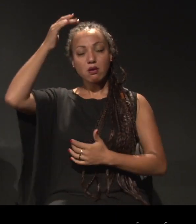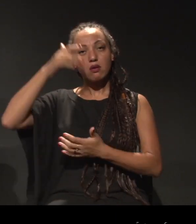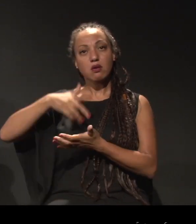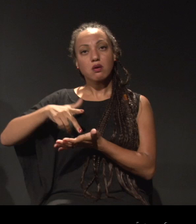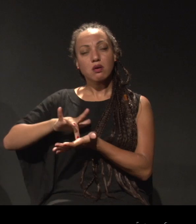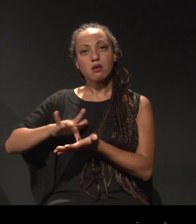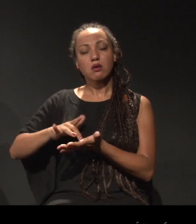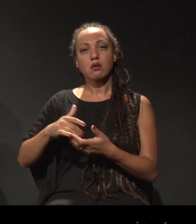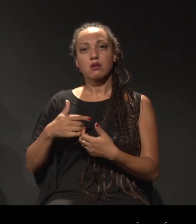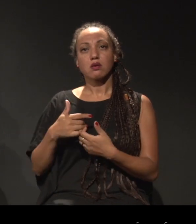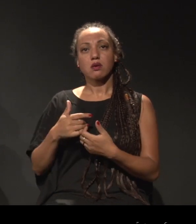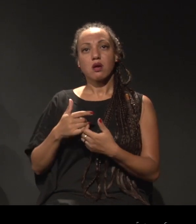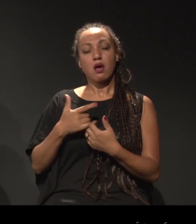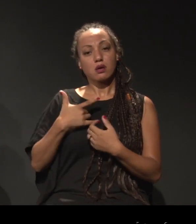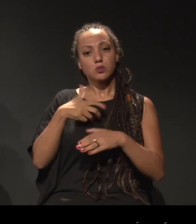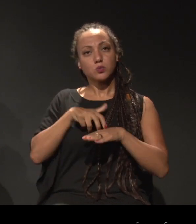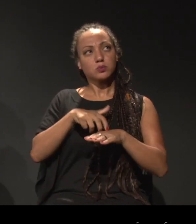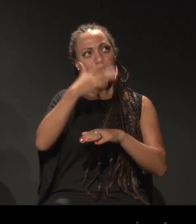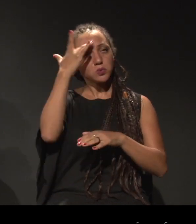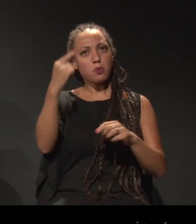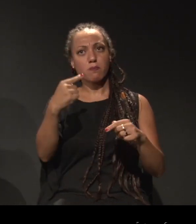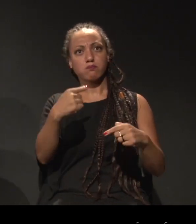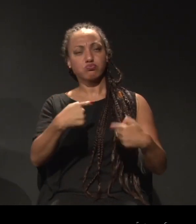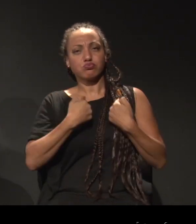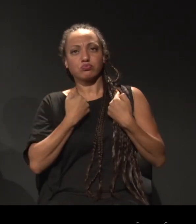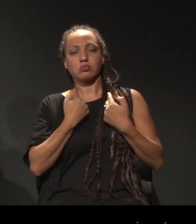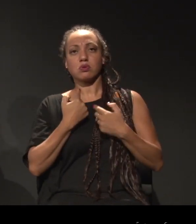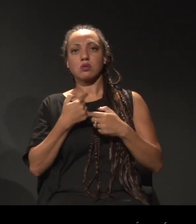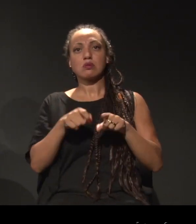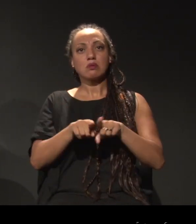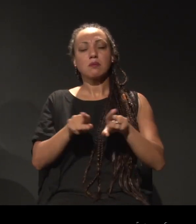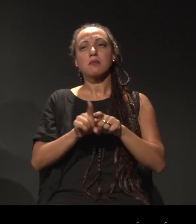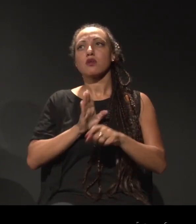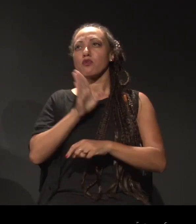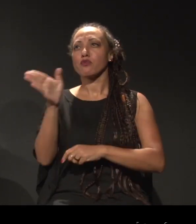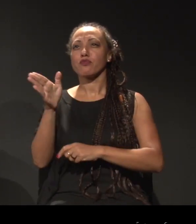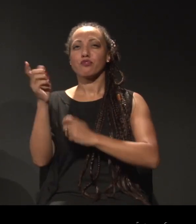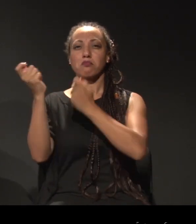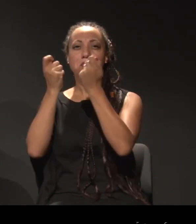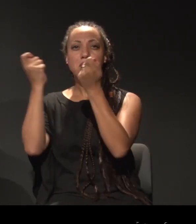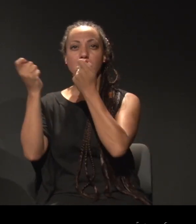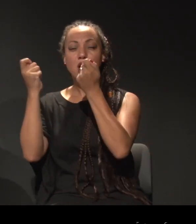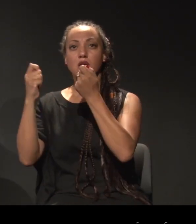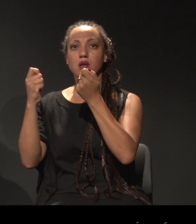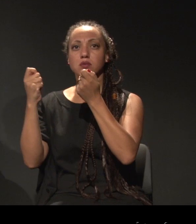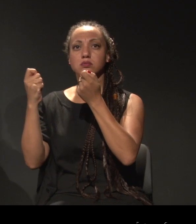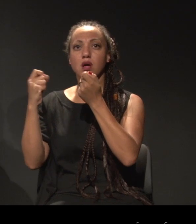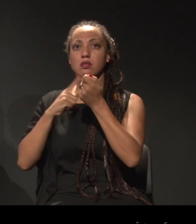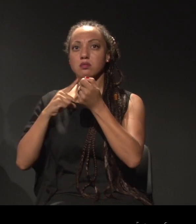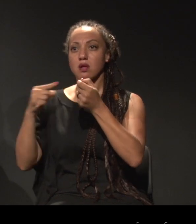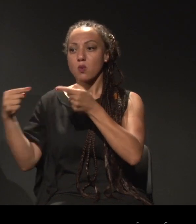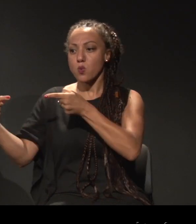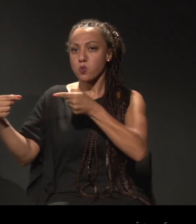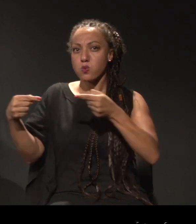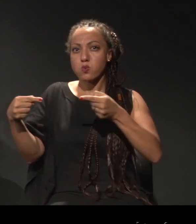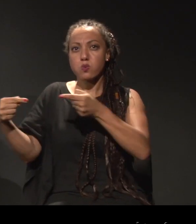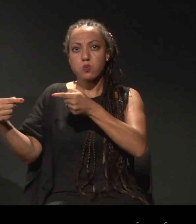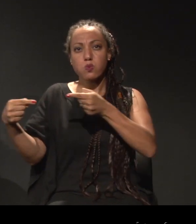Eu passo, eu vou em um baile e tenho uma disputa dentro, porque